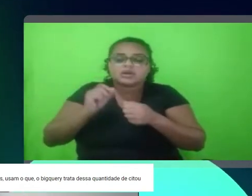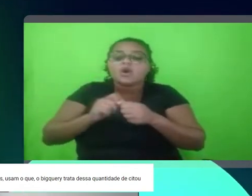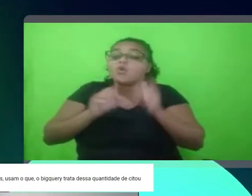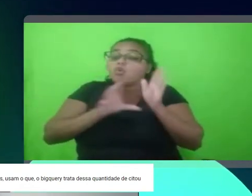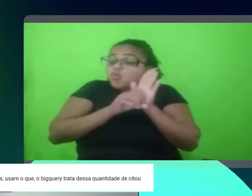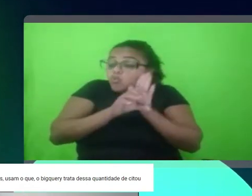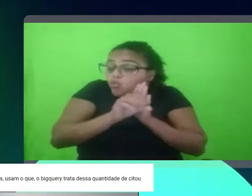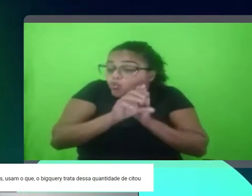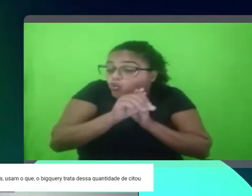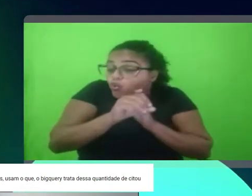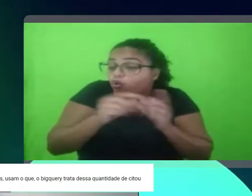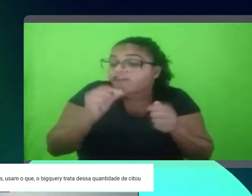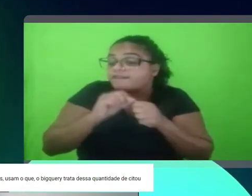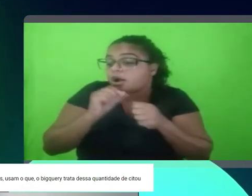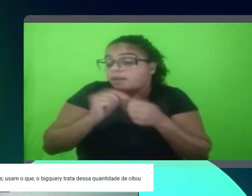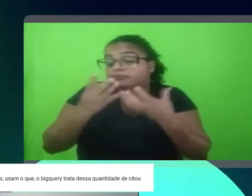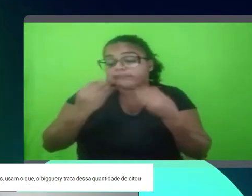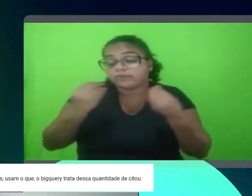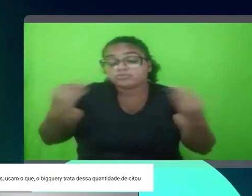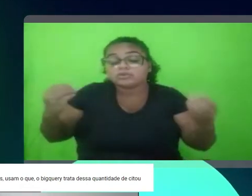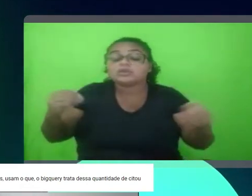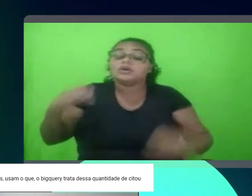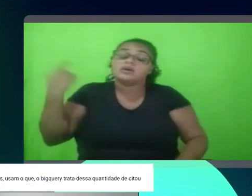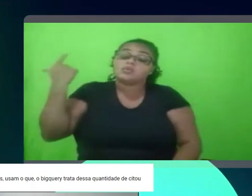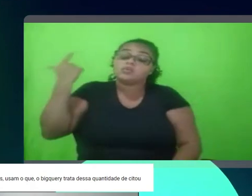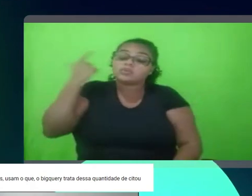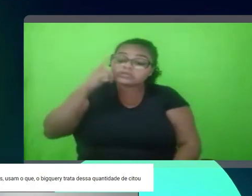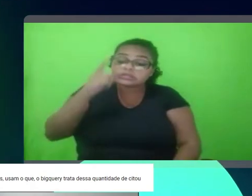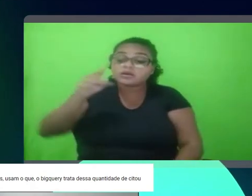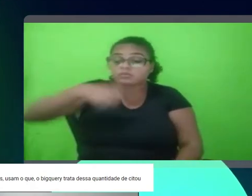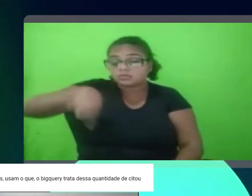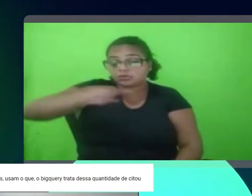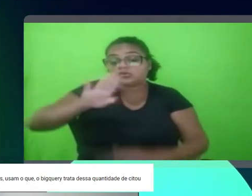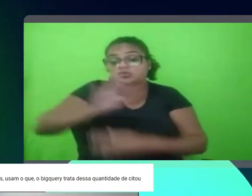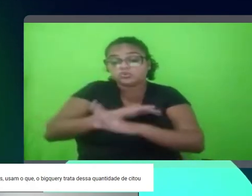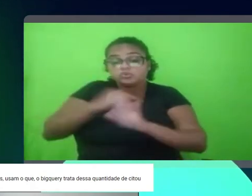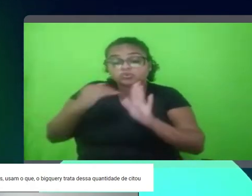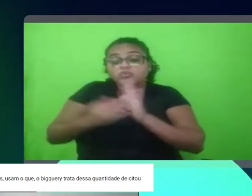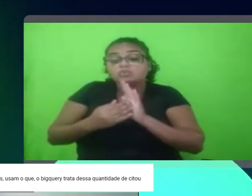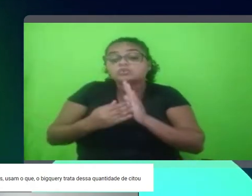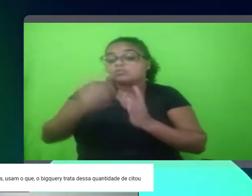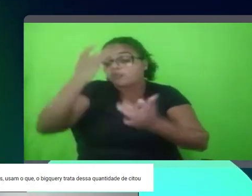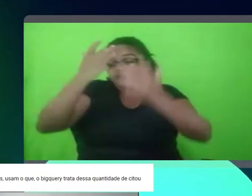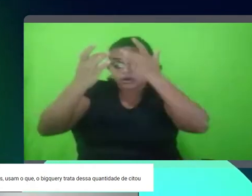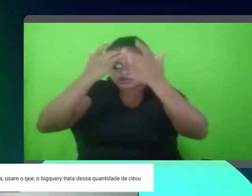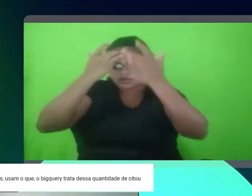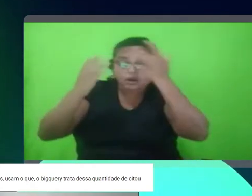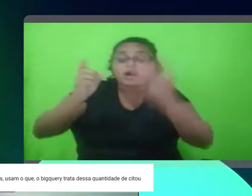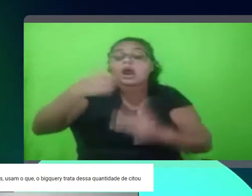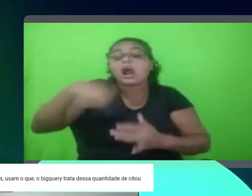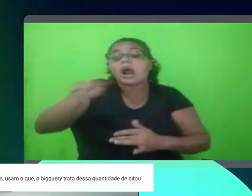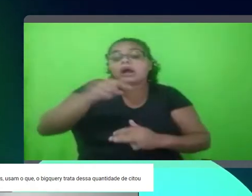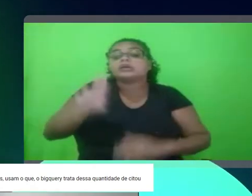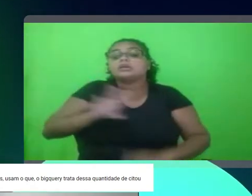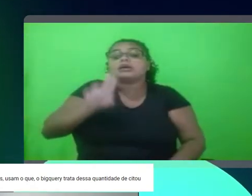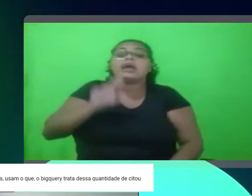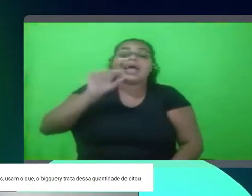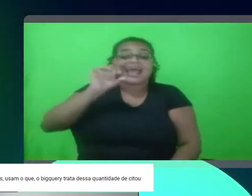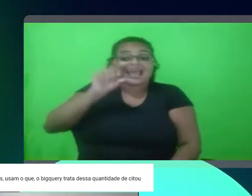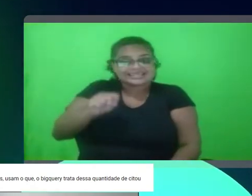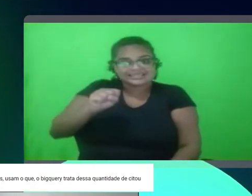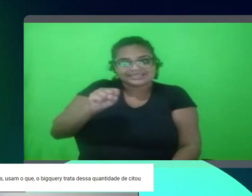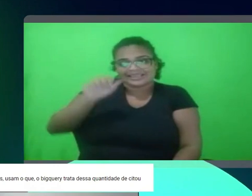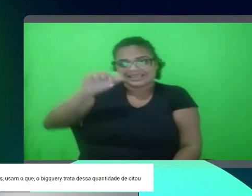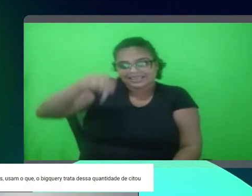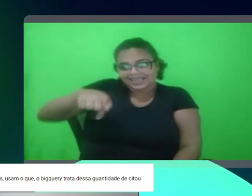que o Google, ele abstrai muito disso para você, e você consegue escalar também toda essa infraestrutura muito fácil, tá, então aqui a gente usa SQL,